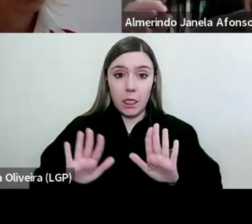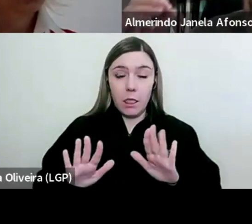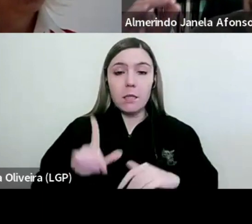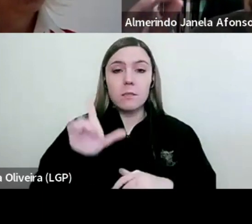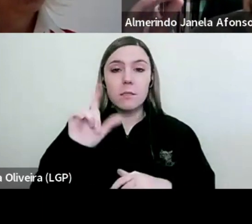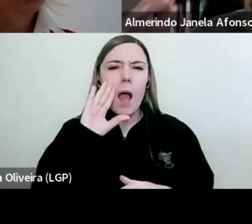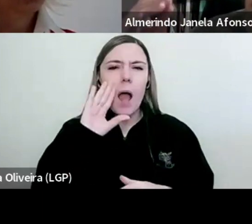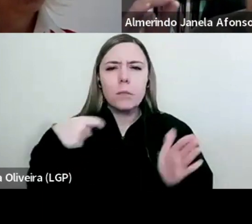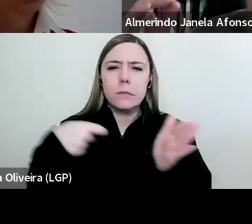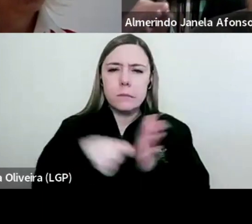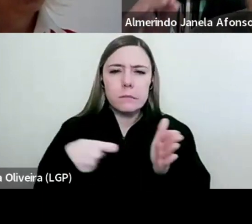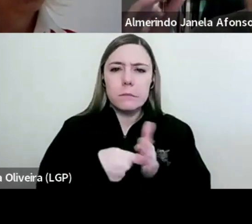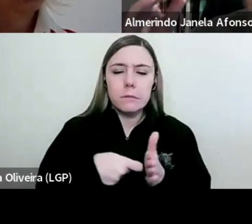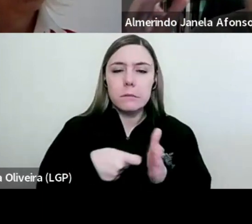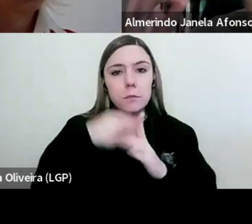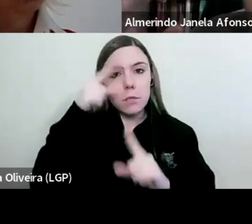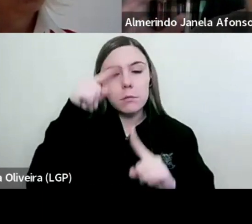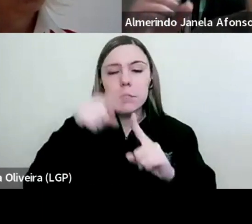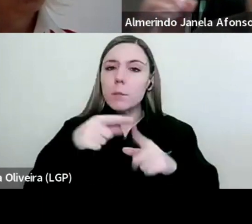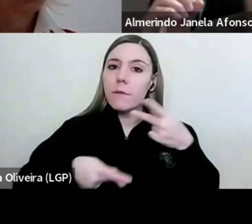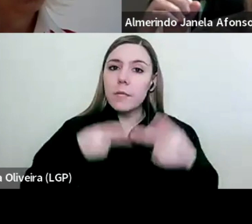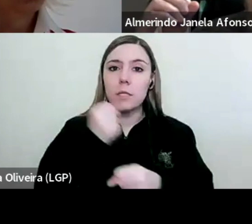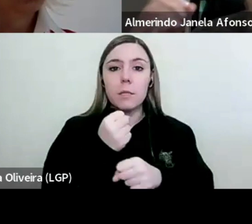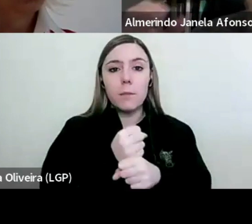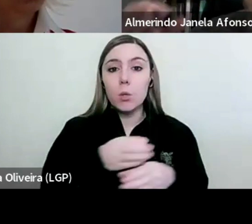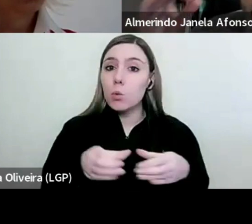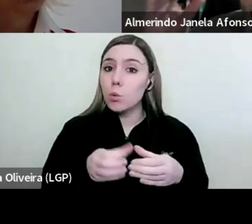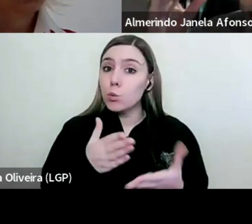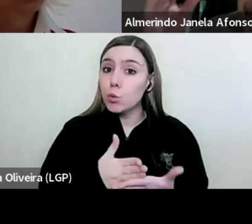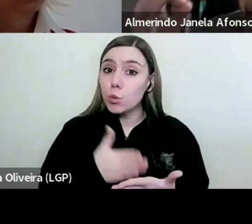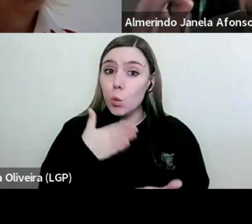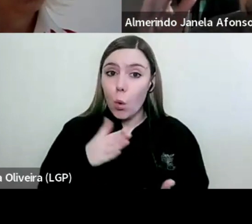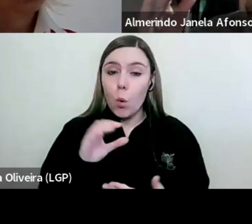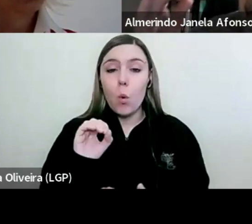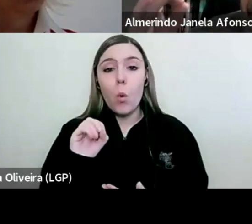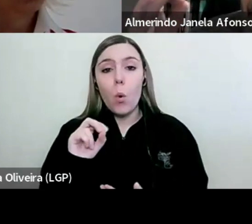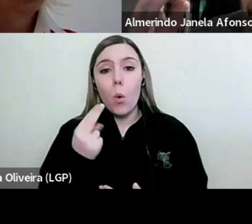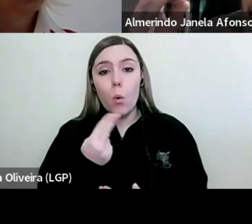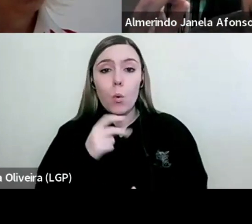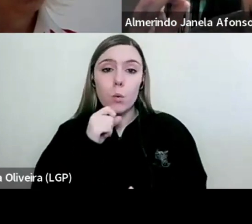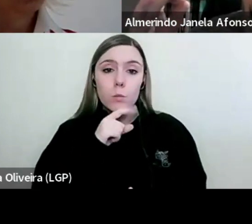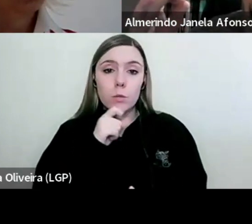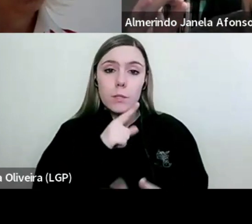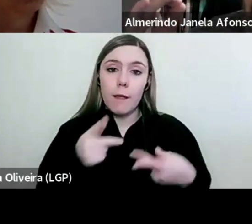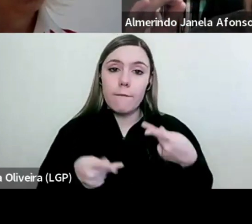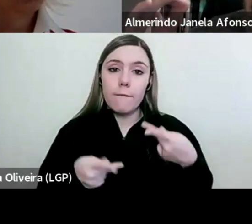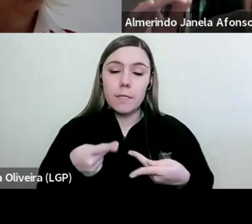alunos para que se avaliasse apenas o trabalho do grupo, ou a opção da avaliação